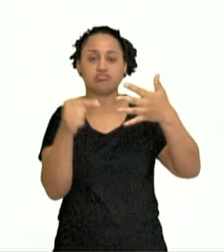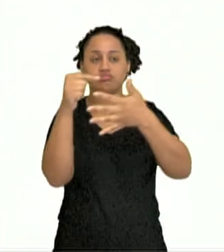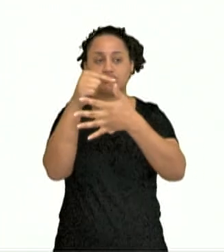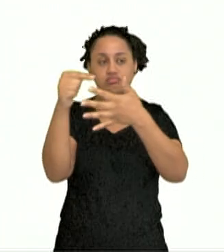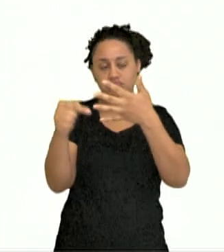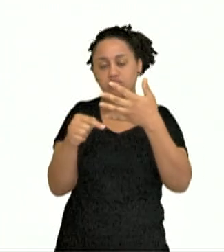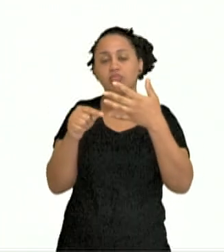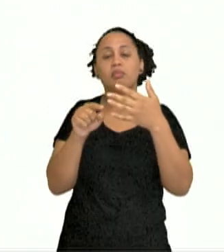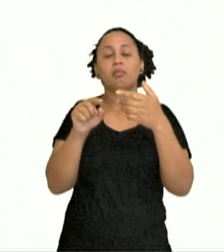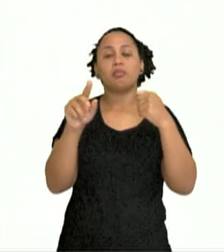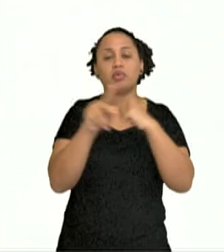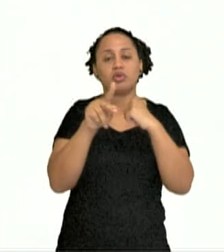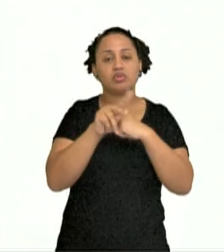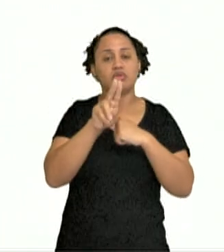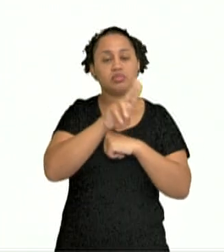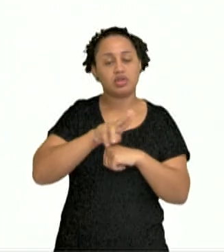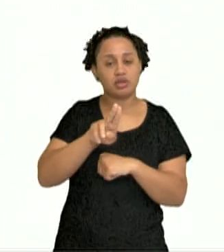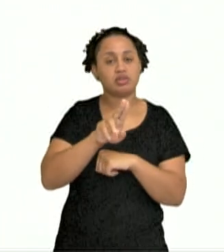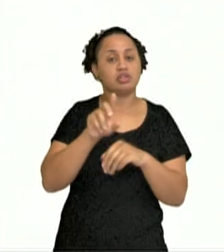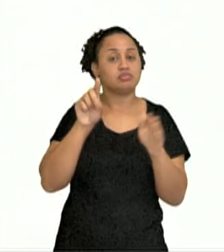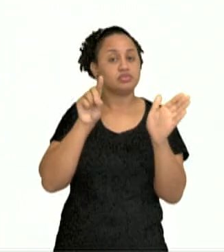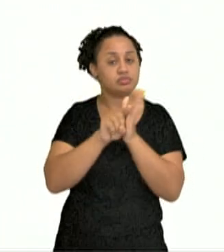para fazer perguntas em espanhol.